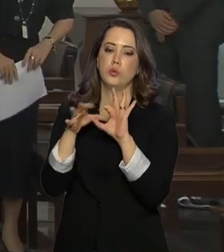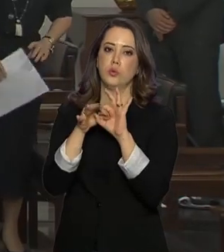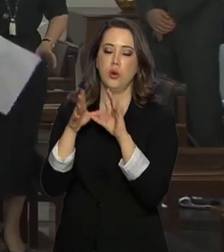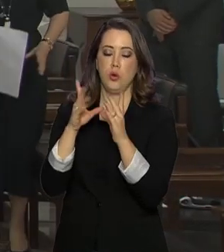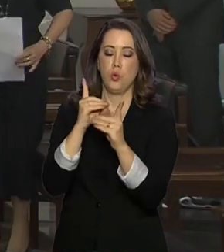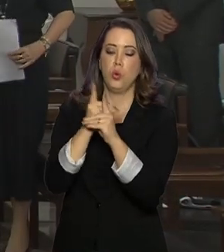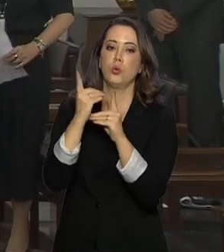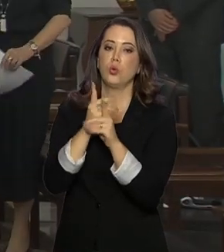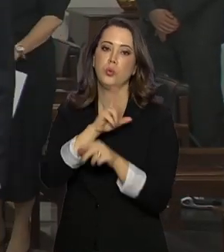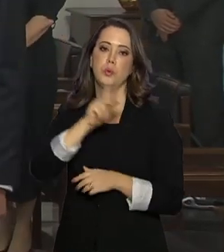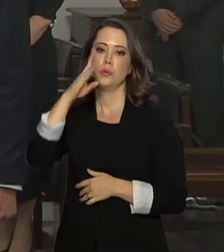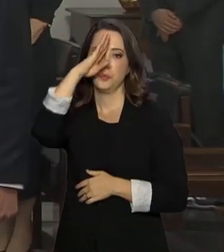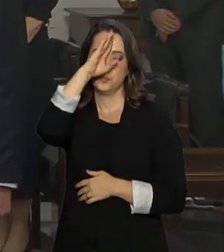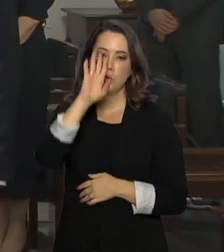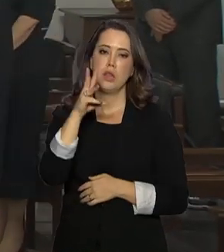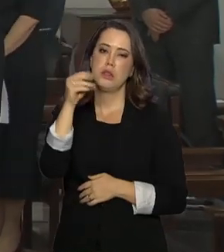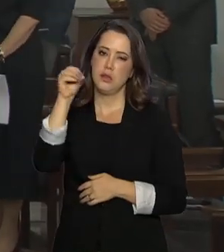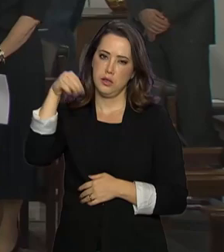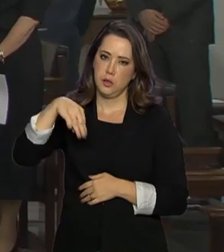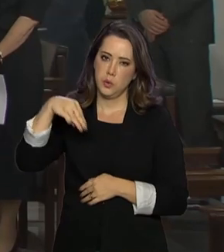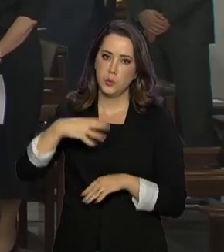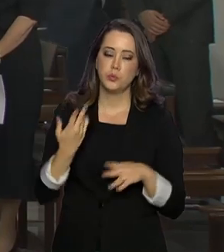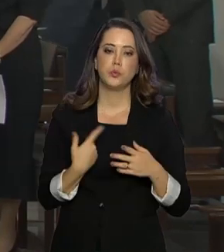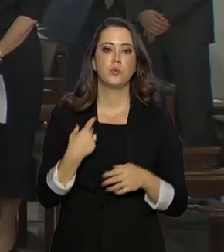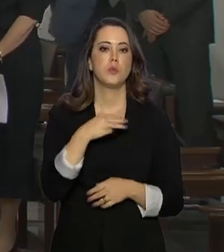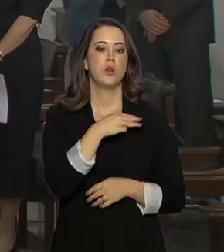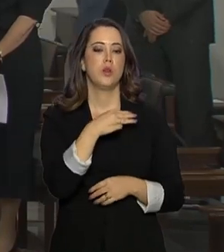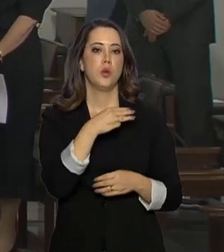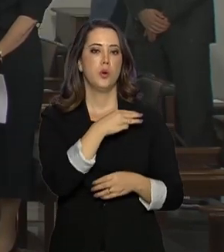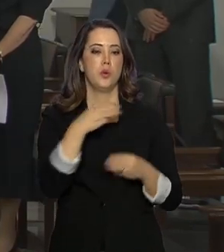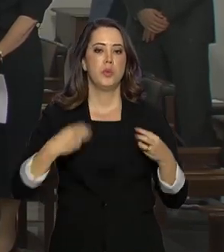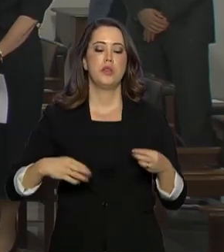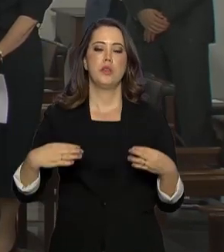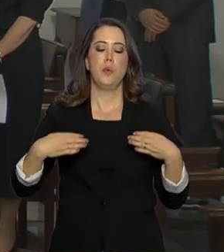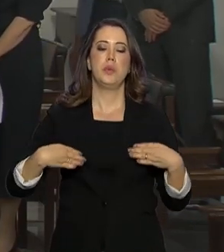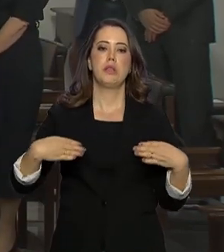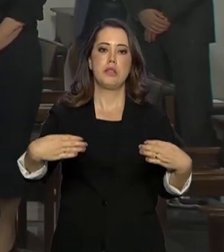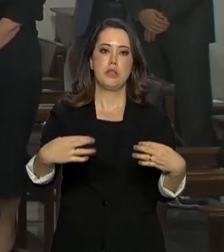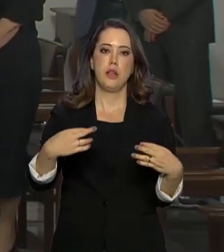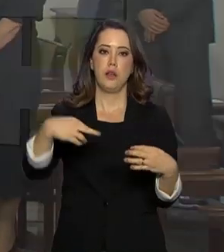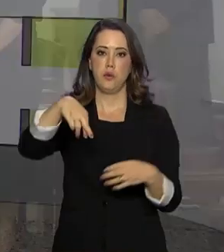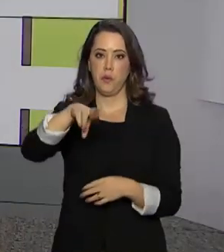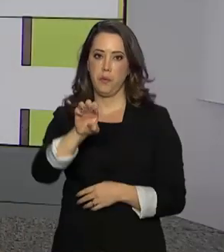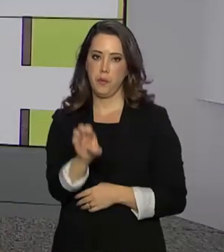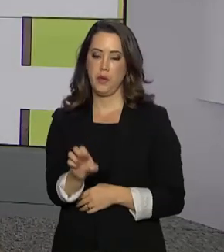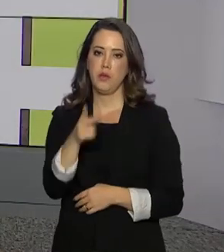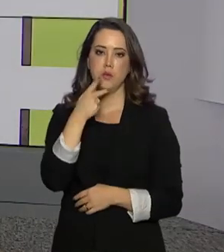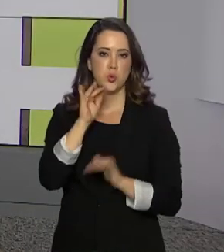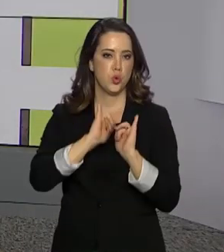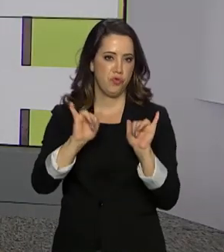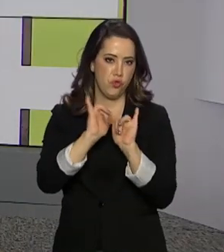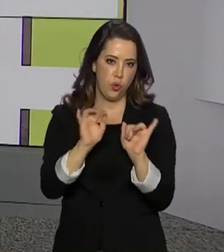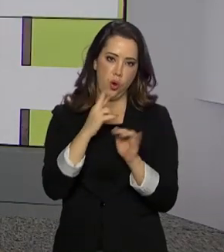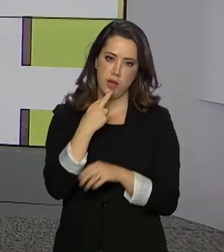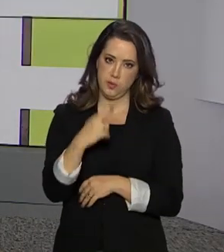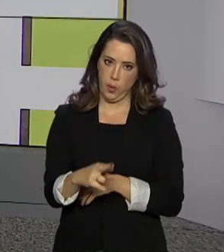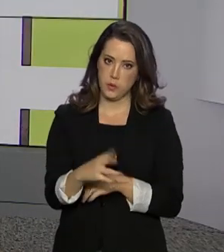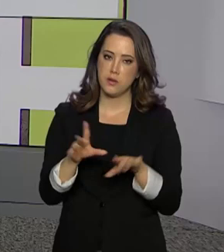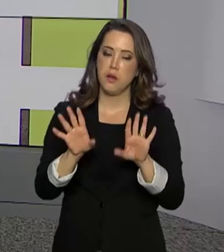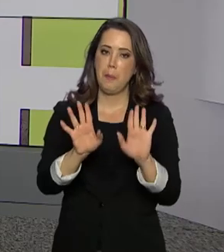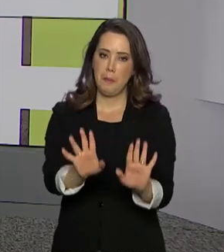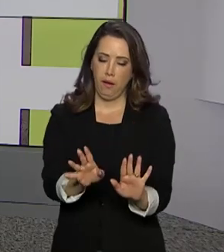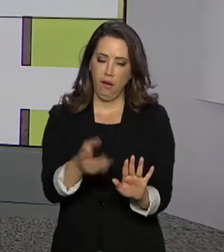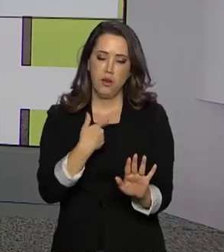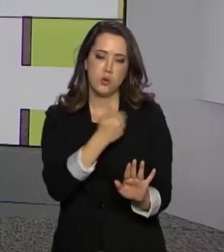Eles conversaram por meia hora. O Ministério das Relações Exteriores ainda não divulgou o resultado das reuniões. A expectativa do